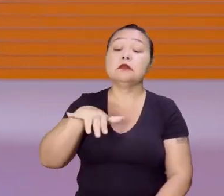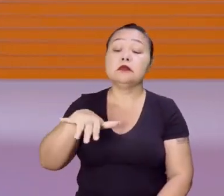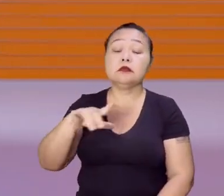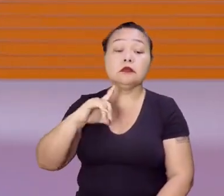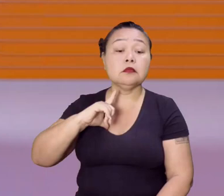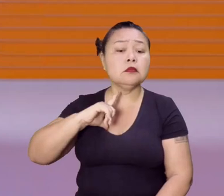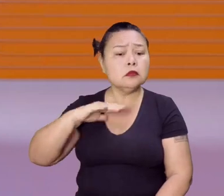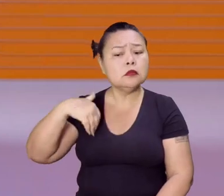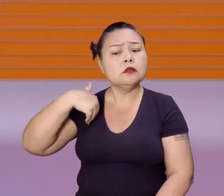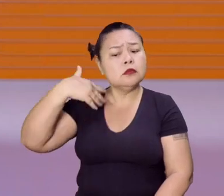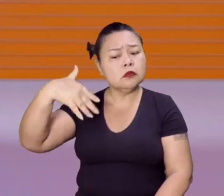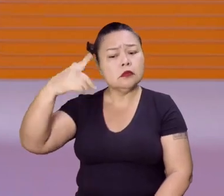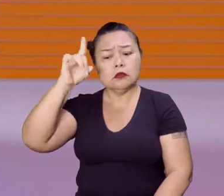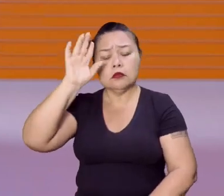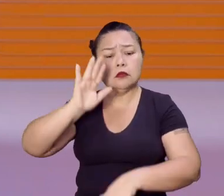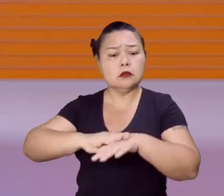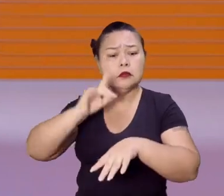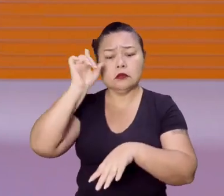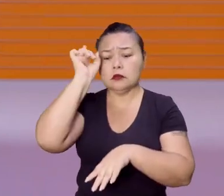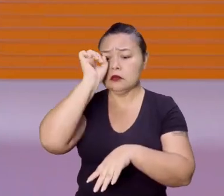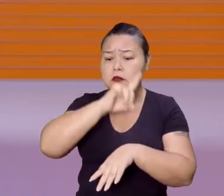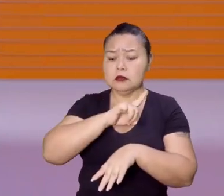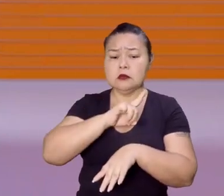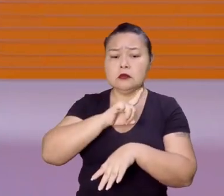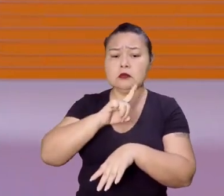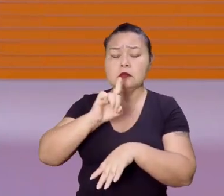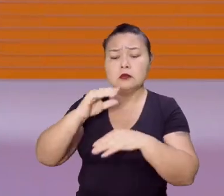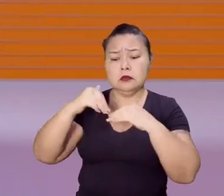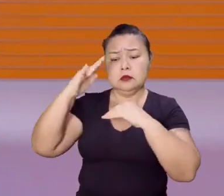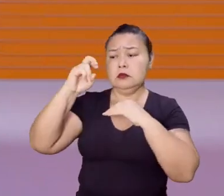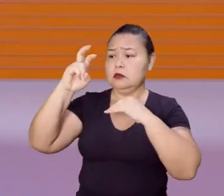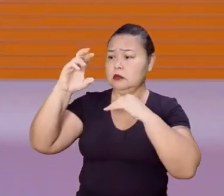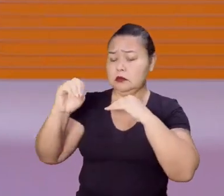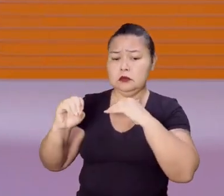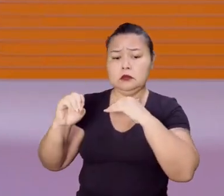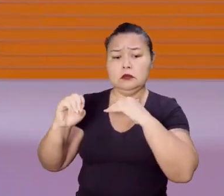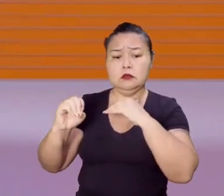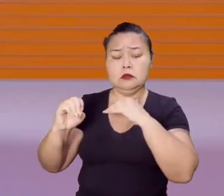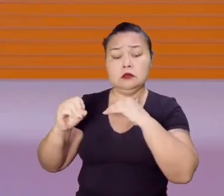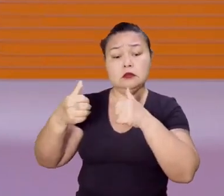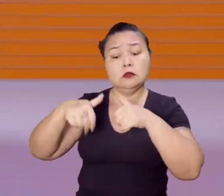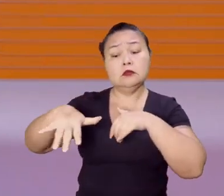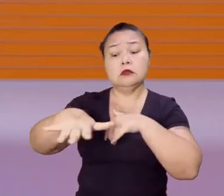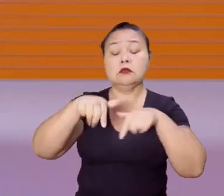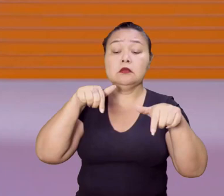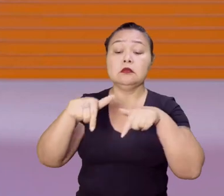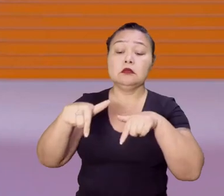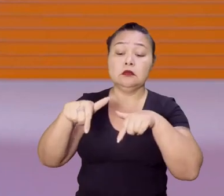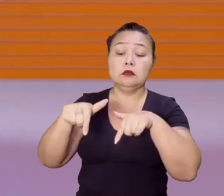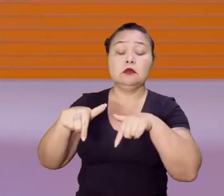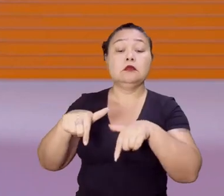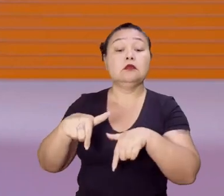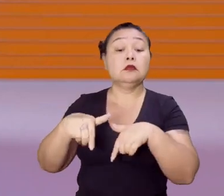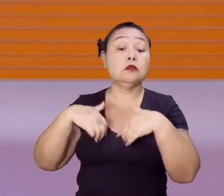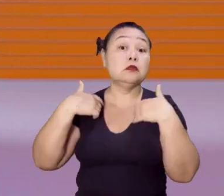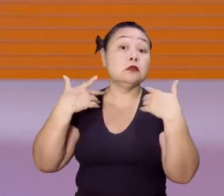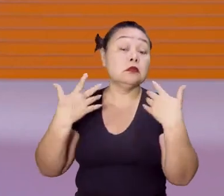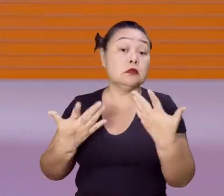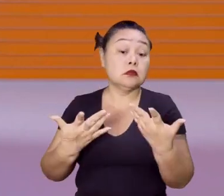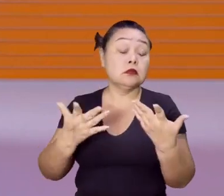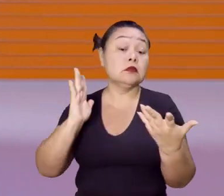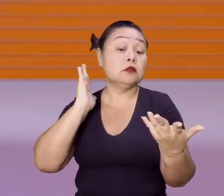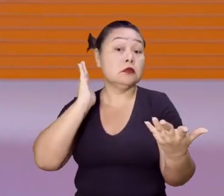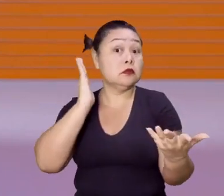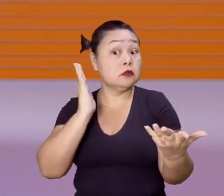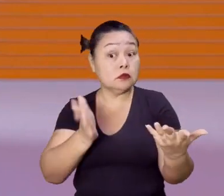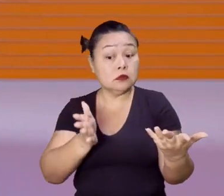hoje, está cada vez mais difícil para pessoas acima de 50 anos estar no mundo do trabalho, a não ser que ela